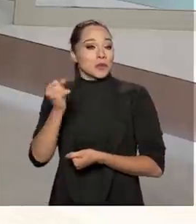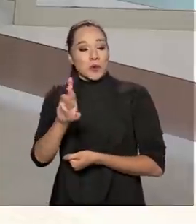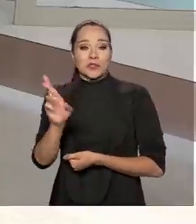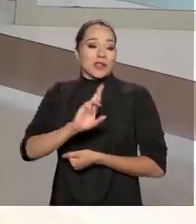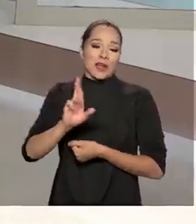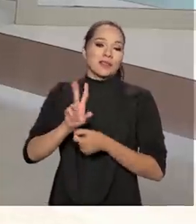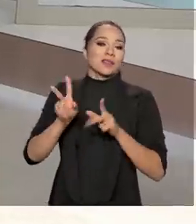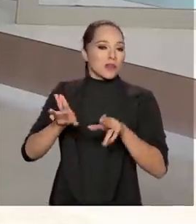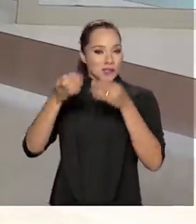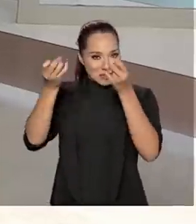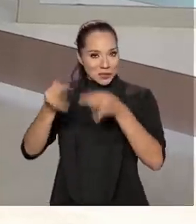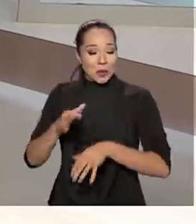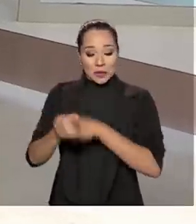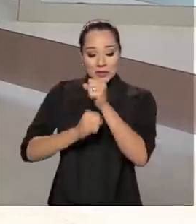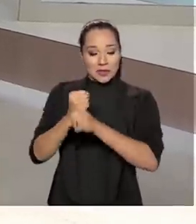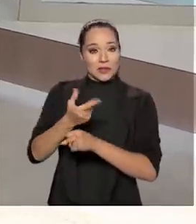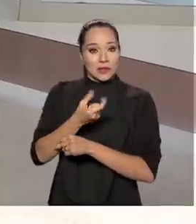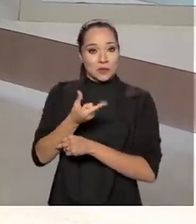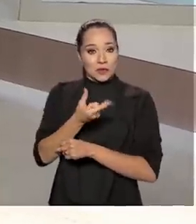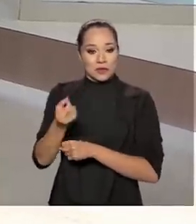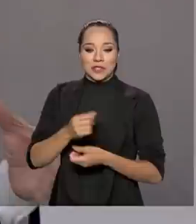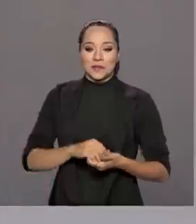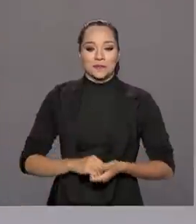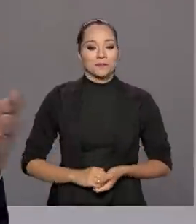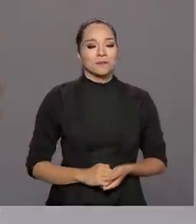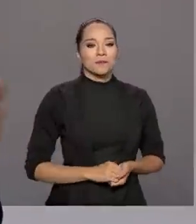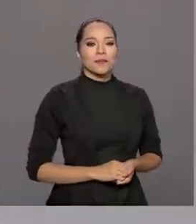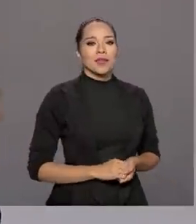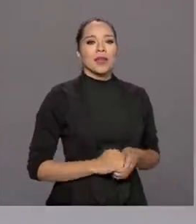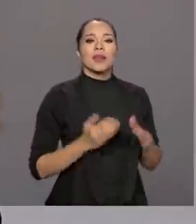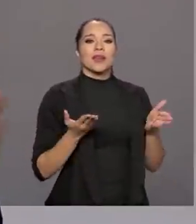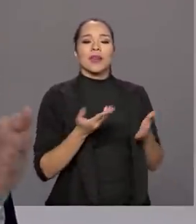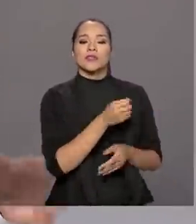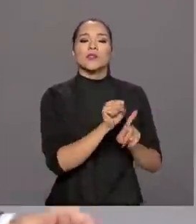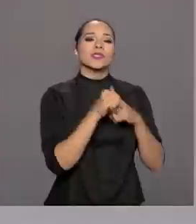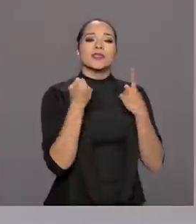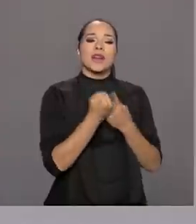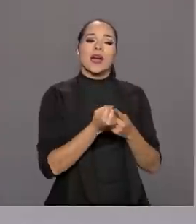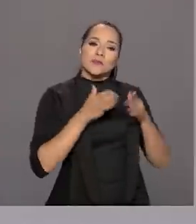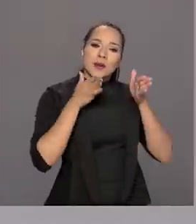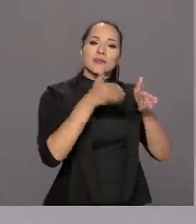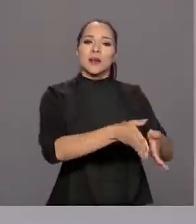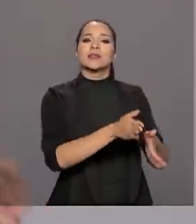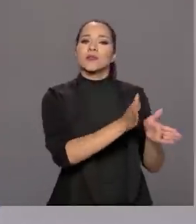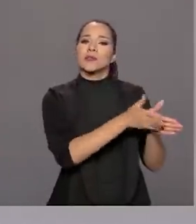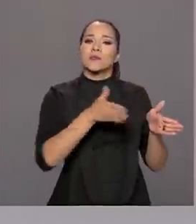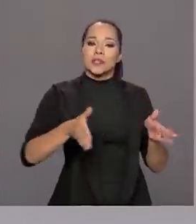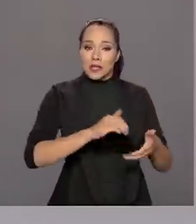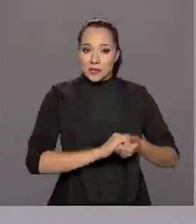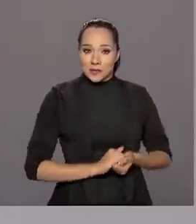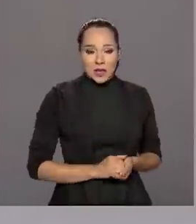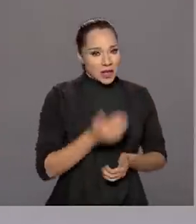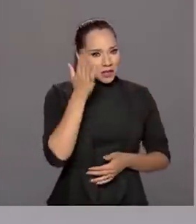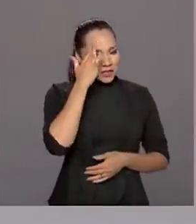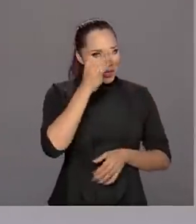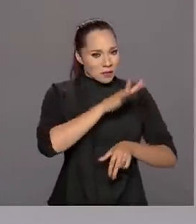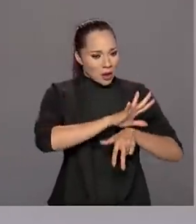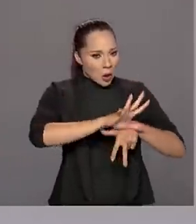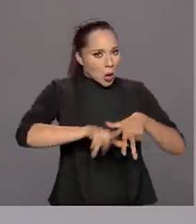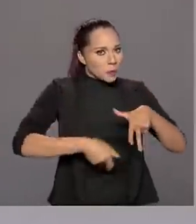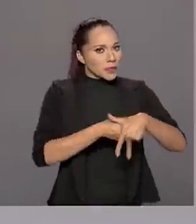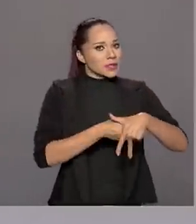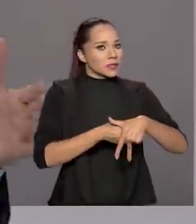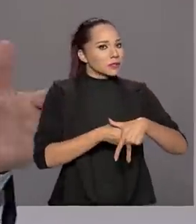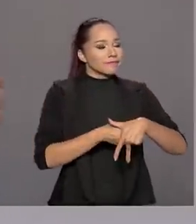você citou agora, nesse ano de 2020. E a participação da sociedade nesse processo? A gente sabe que a corrupção é um